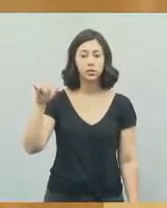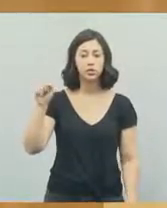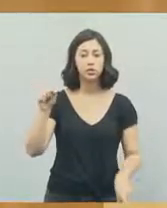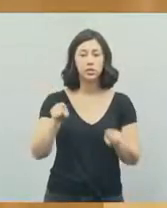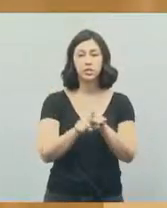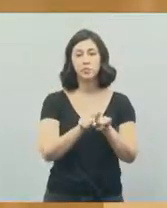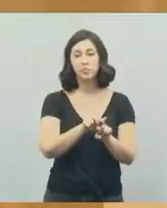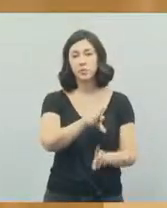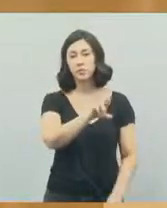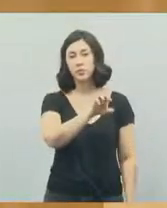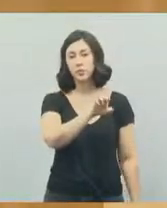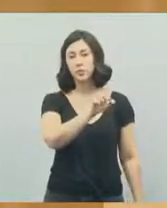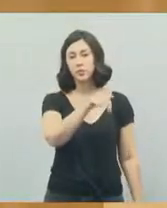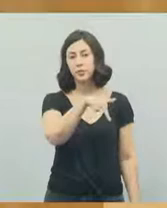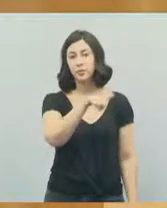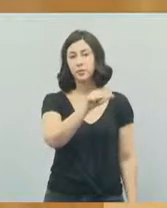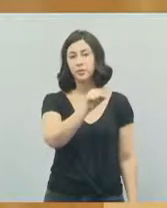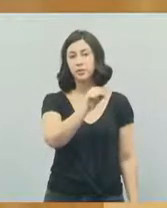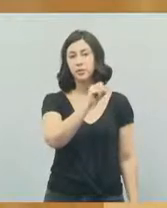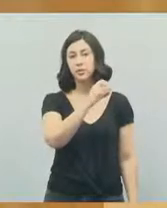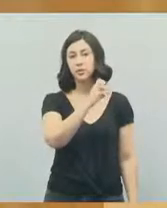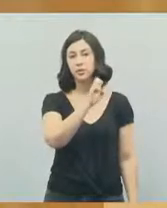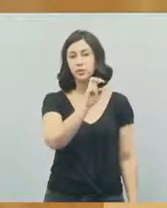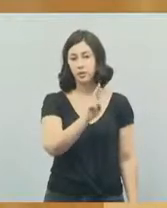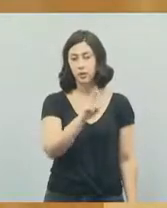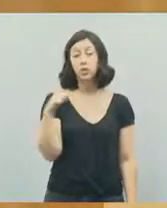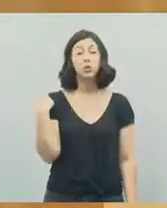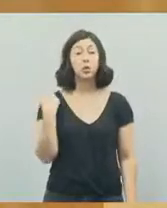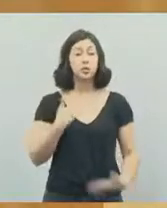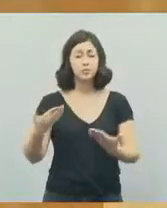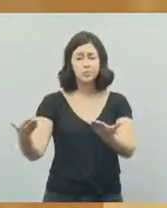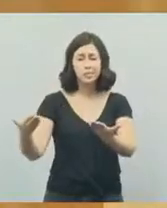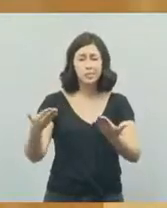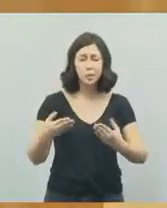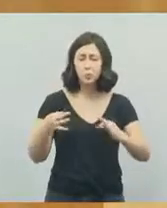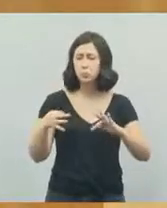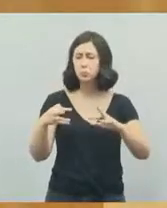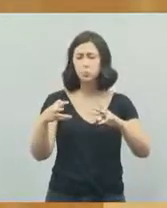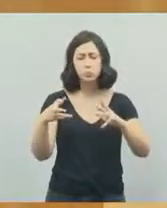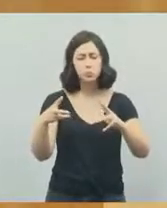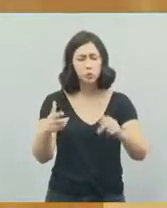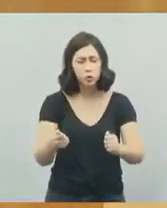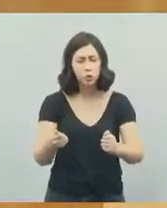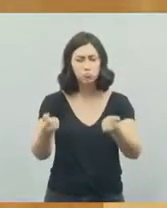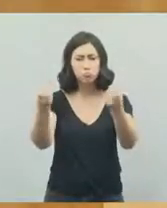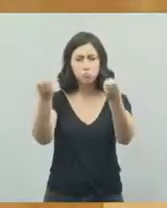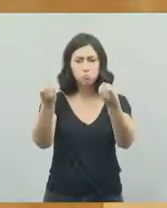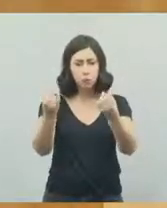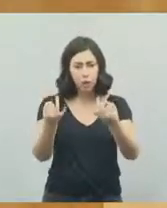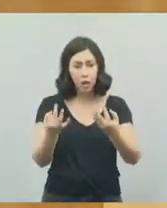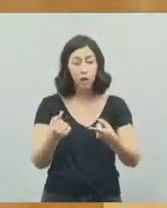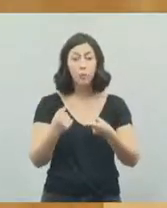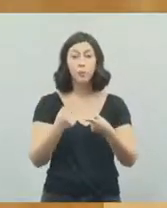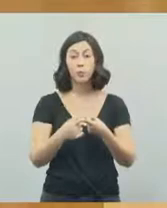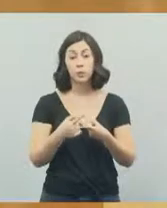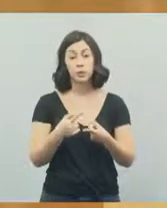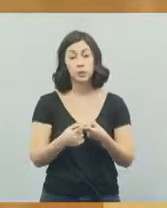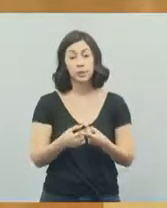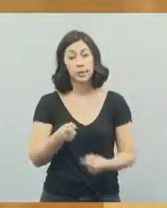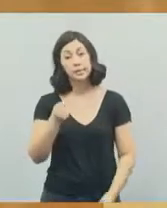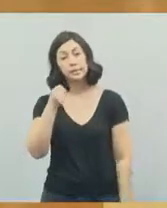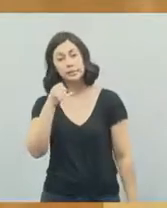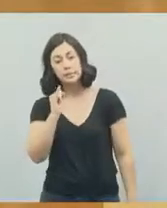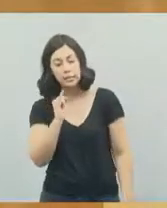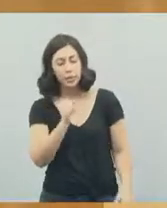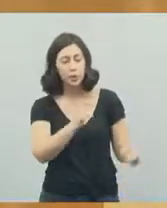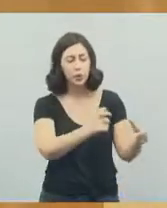Elias. Ouvimos todas essas lideranças, essas casas de recuperação, até porque se não fossem as